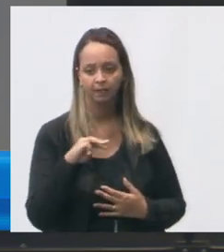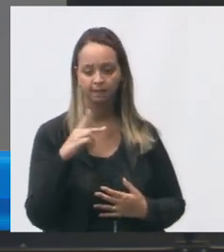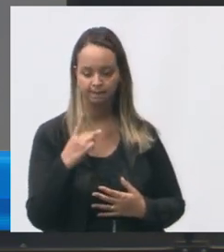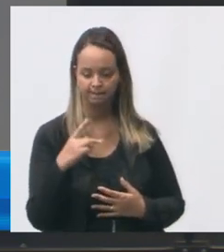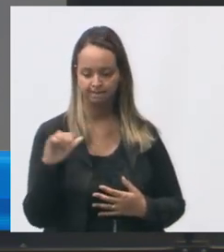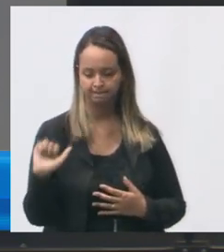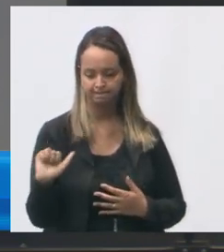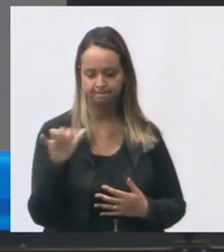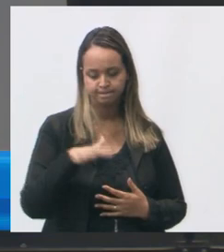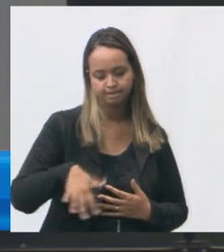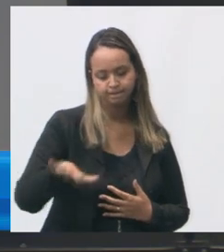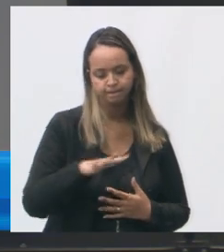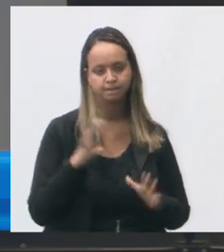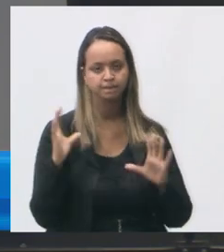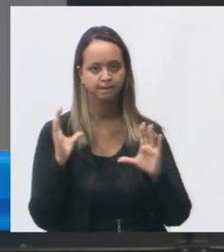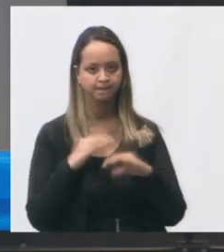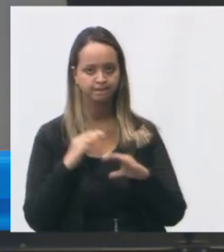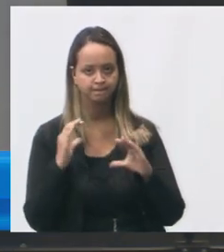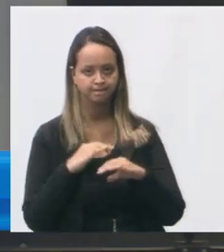soluções na área de engenharia